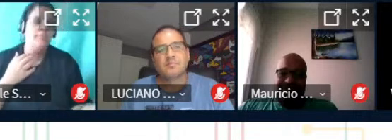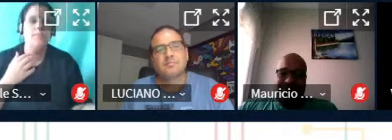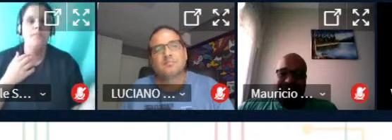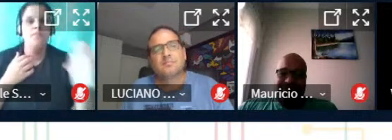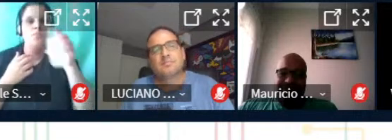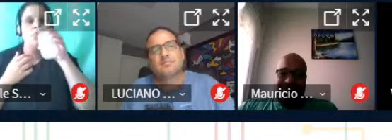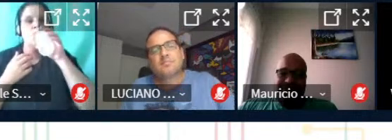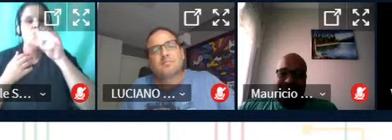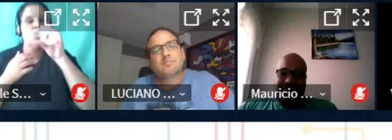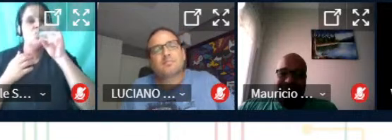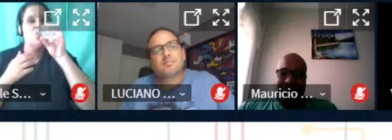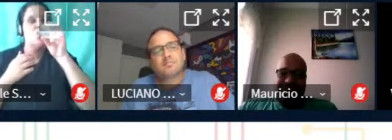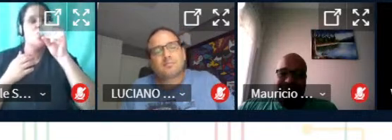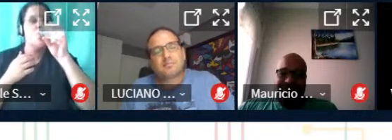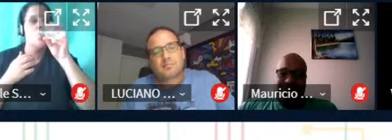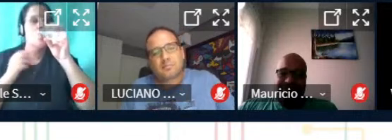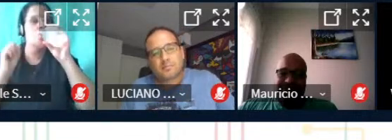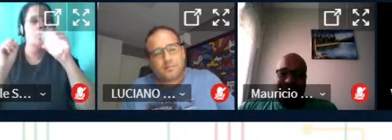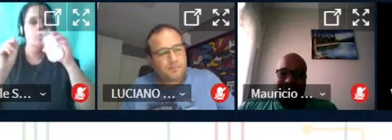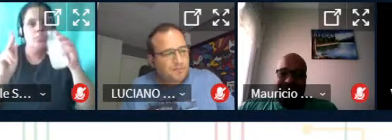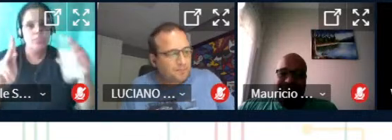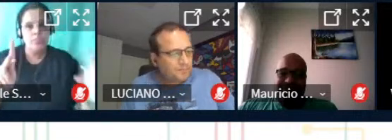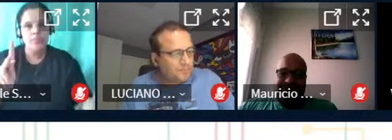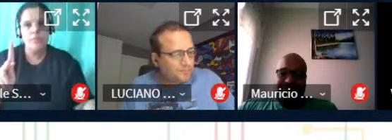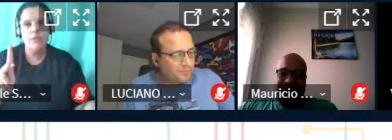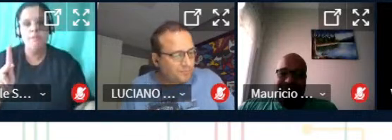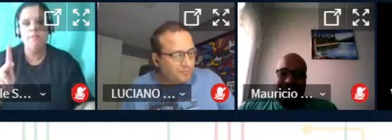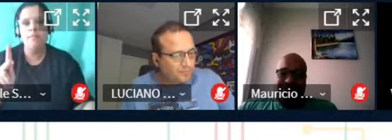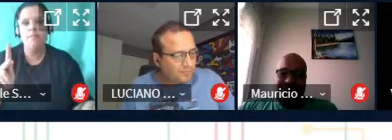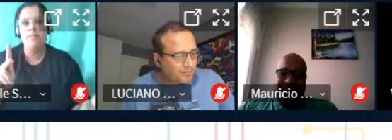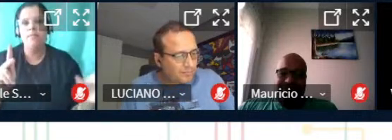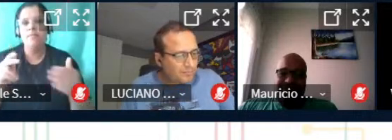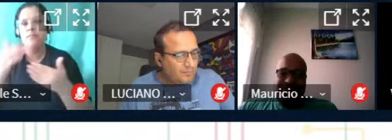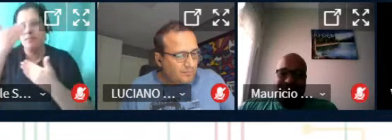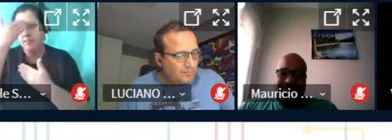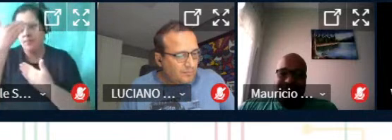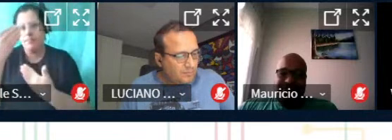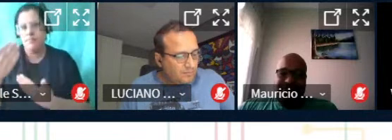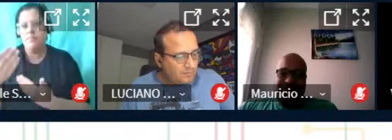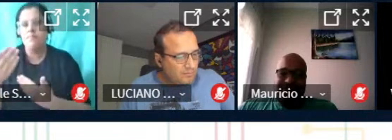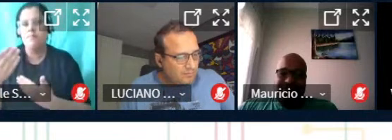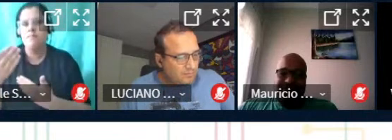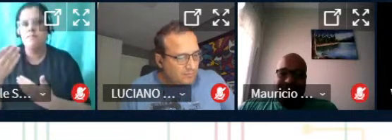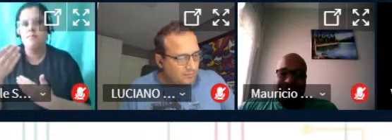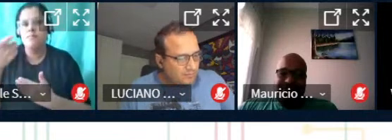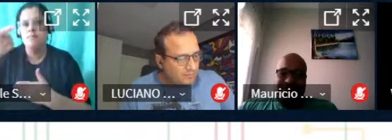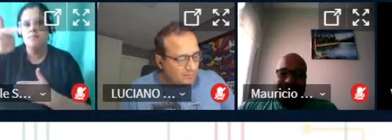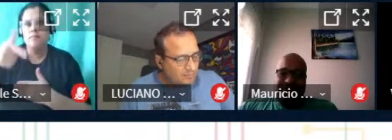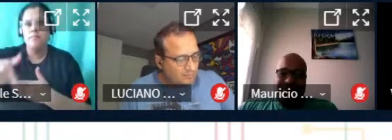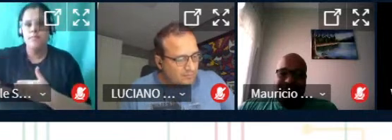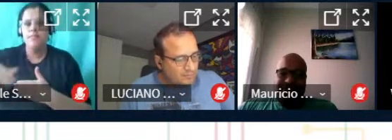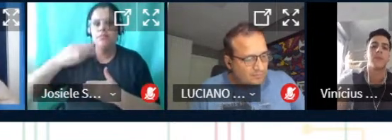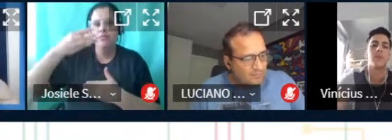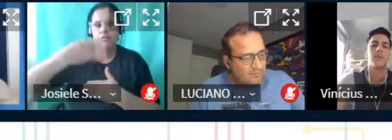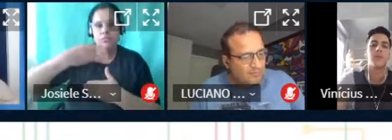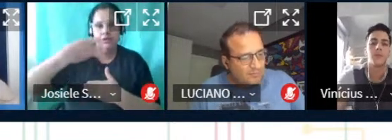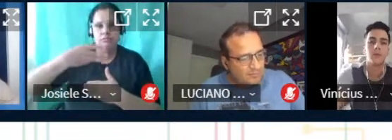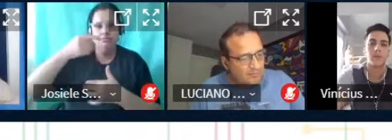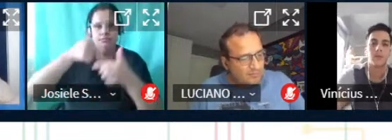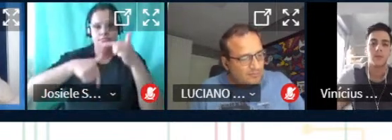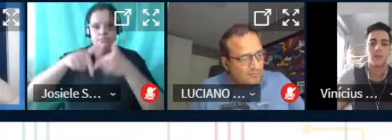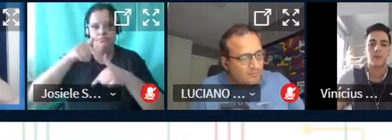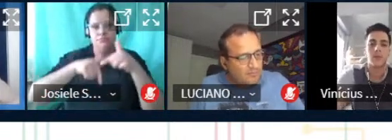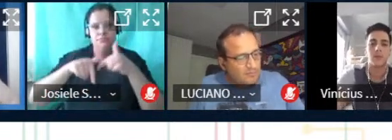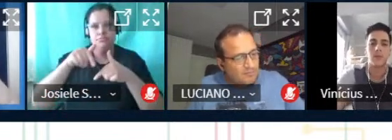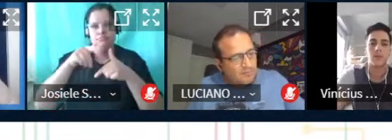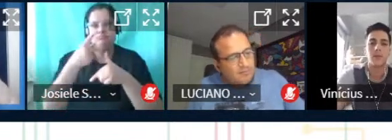não? ok então por favor Maurício Vinícius eu agora preciso dar continuidade ao terceiro trabalho e os